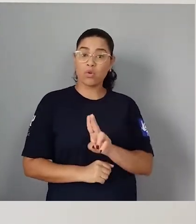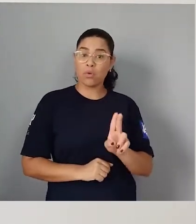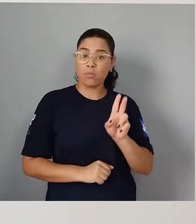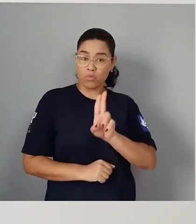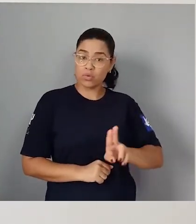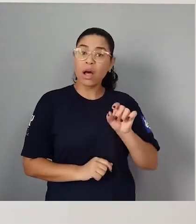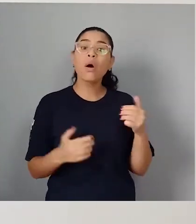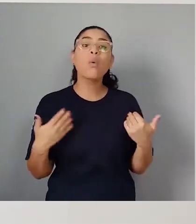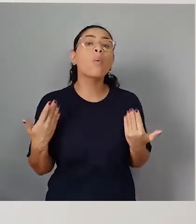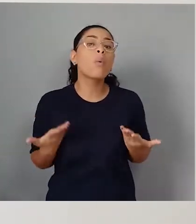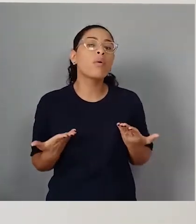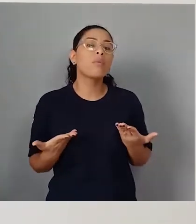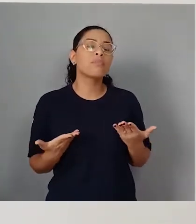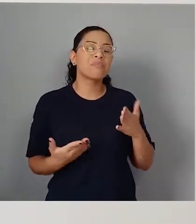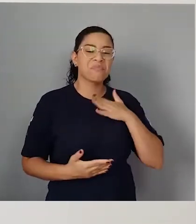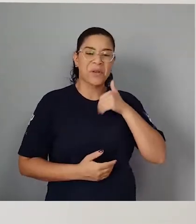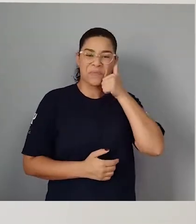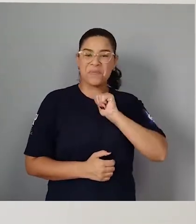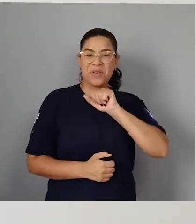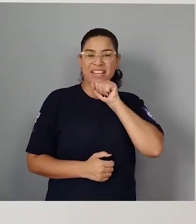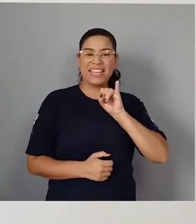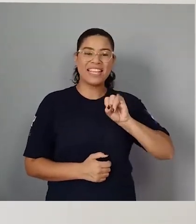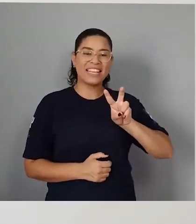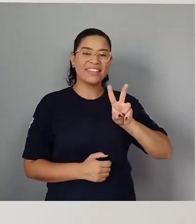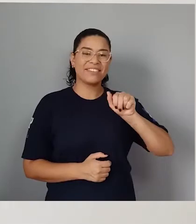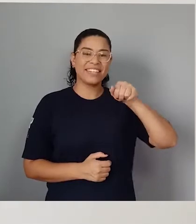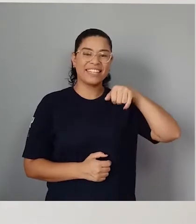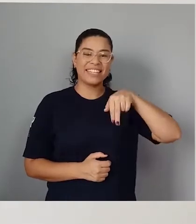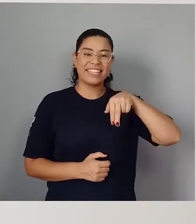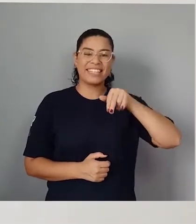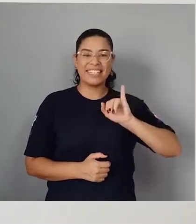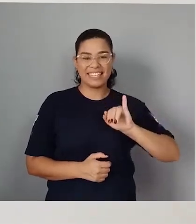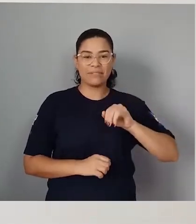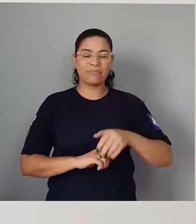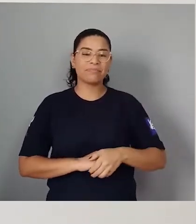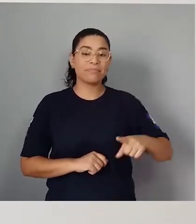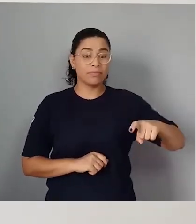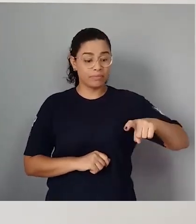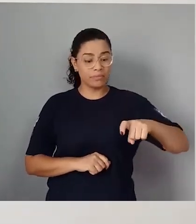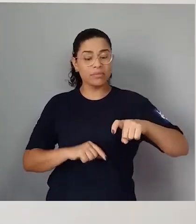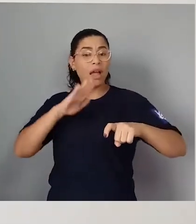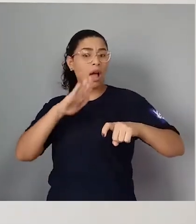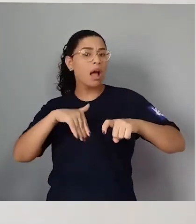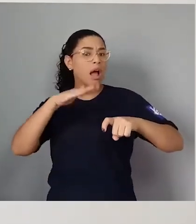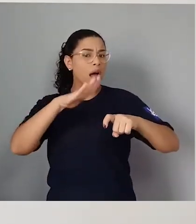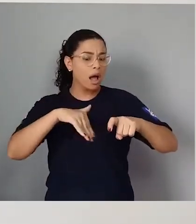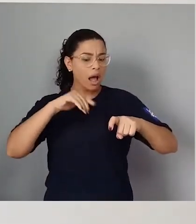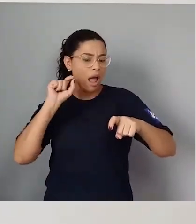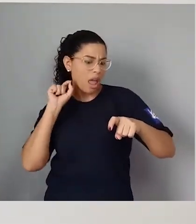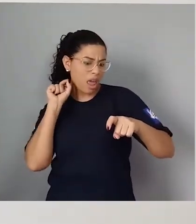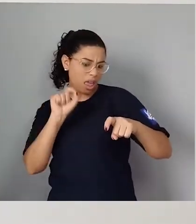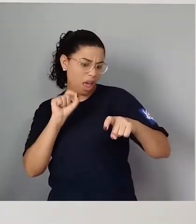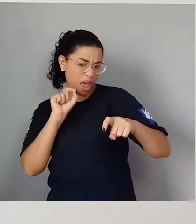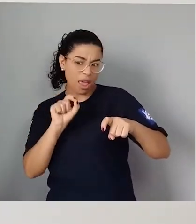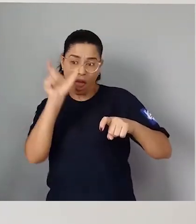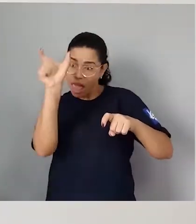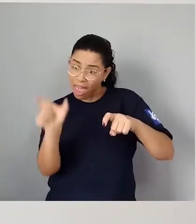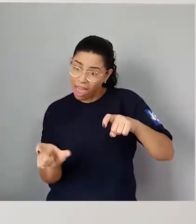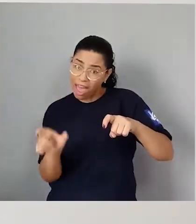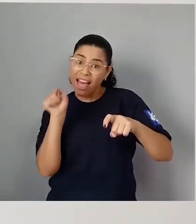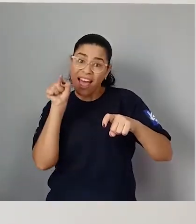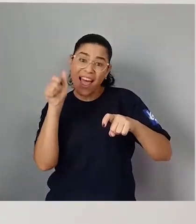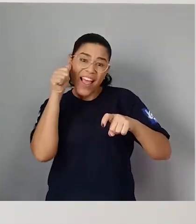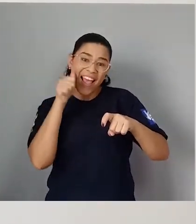vai ser o nome da minha mãe, que é Ivani. Lagarta Pintada, quem foi que te pintou? Foi a dona